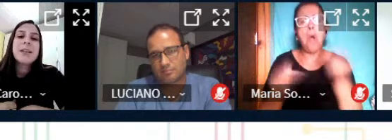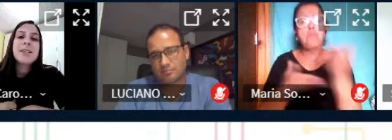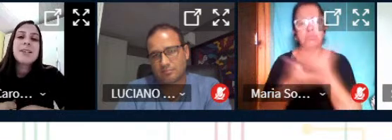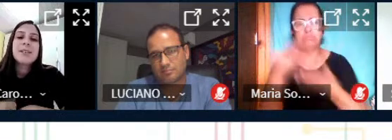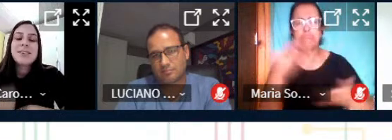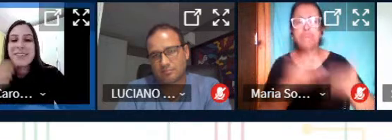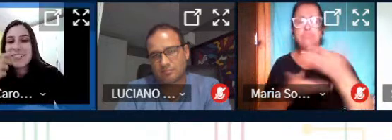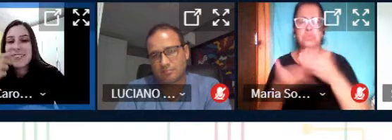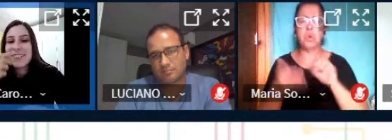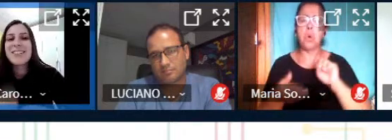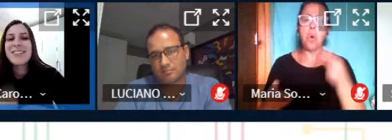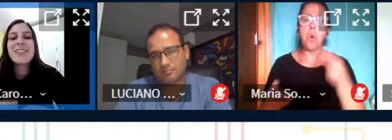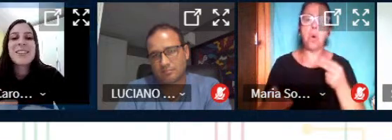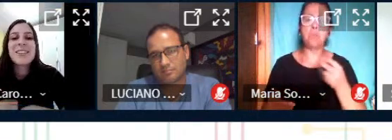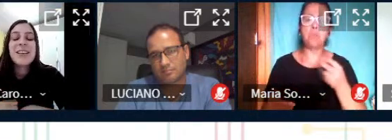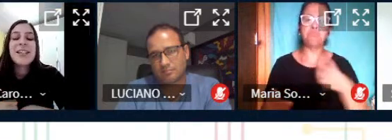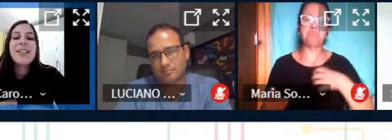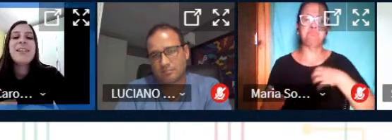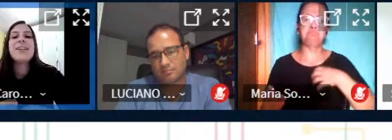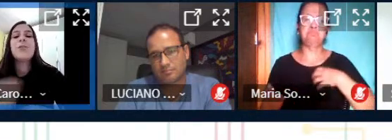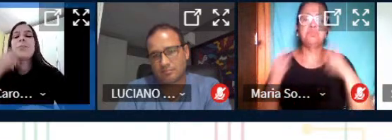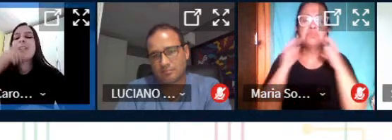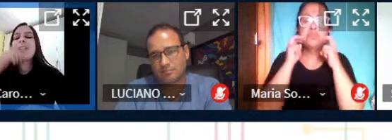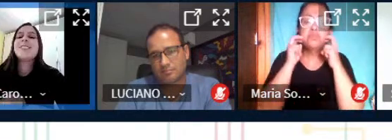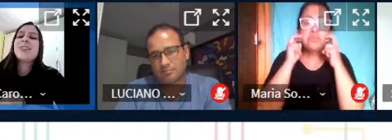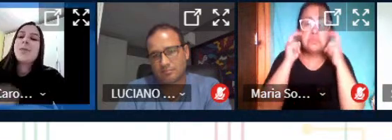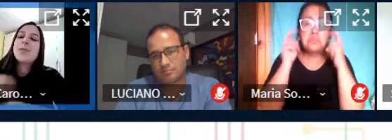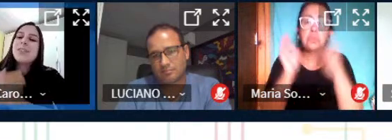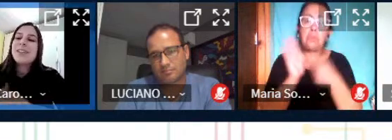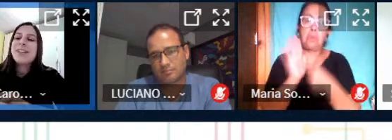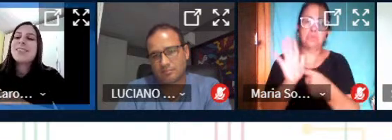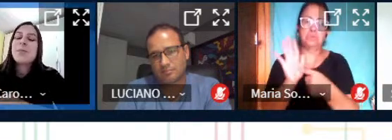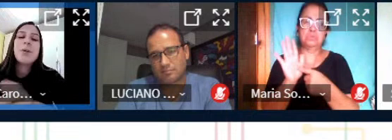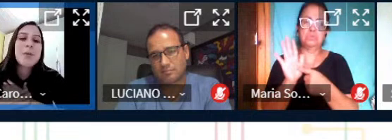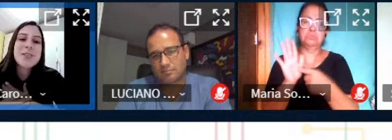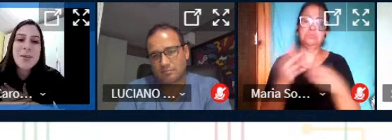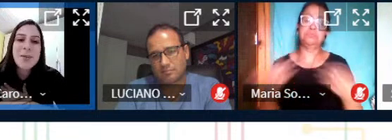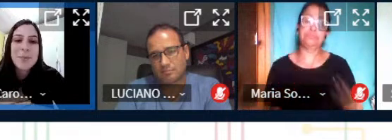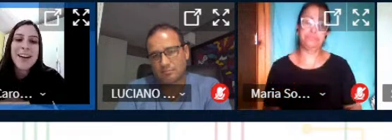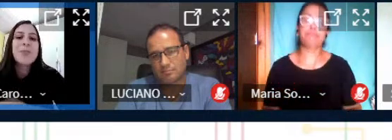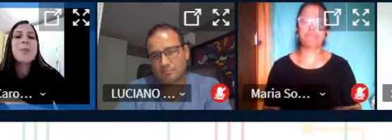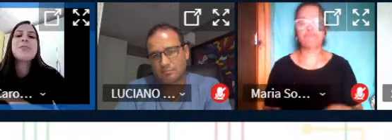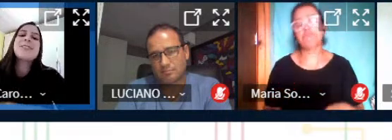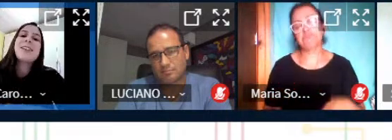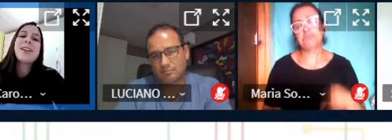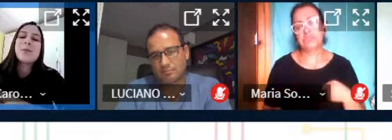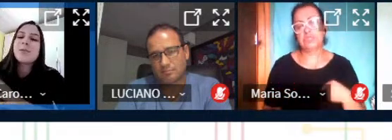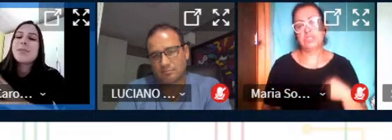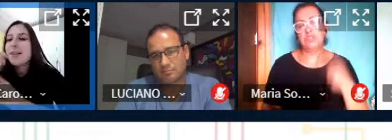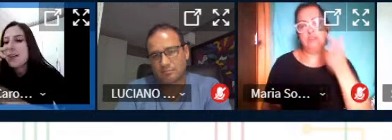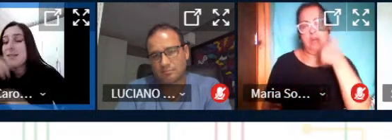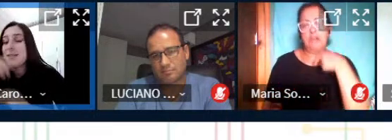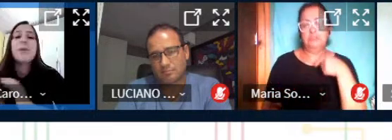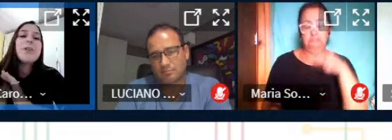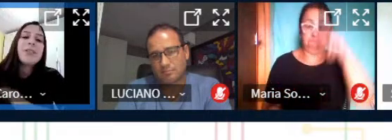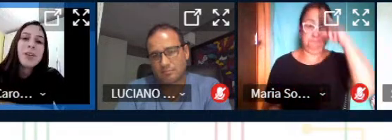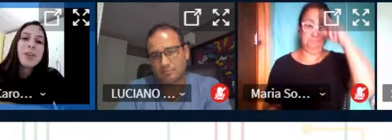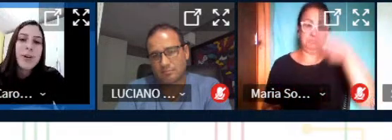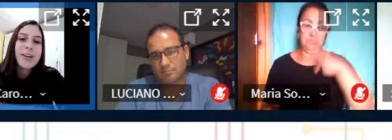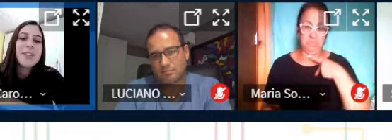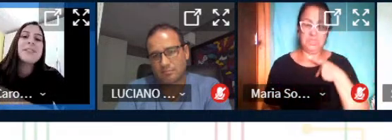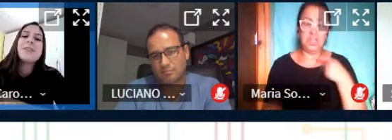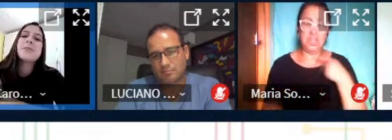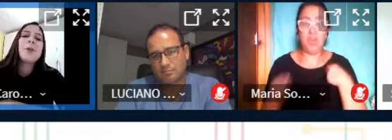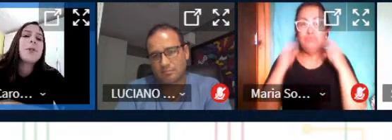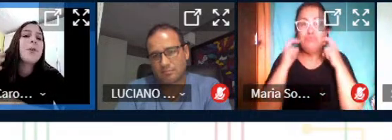se sentem constrangidos então com certeza assim pelo menos da minha parte eu posso dizer que eu sentia muita